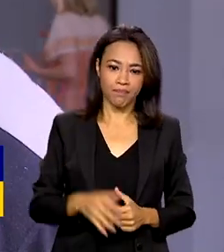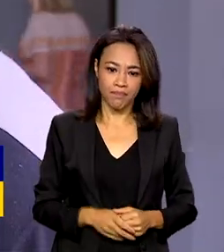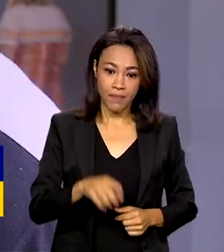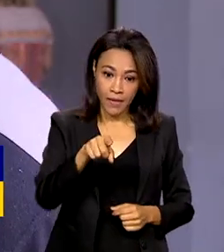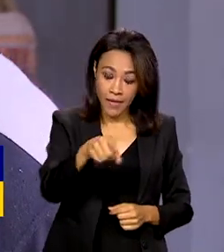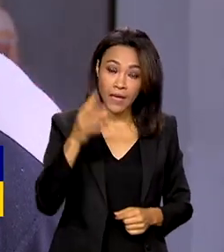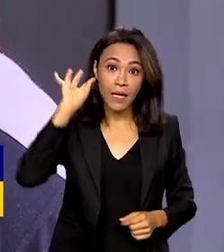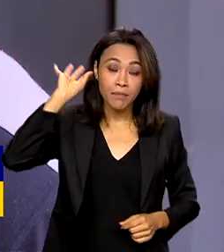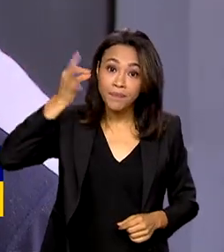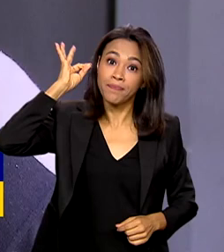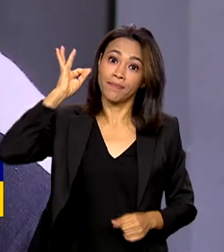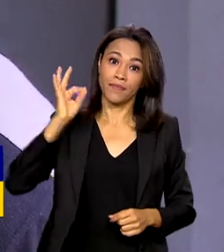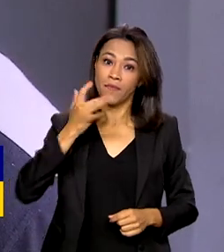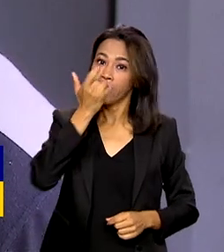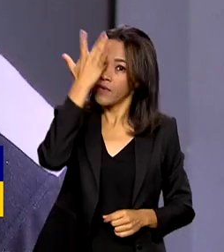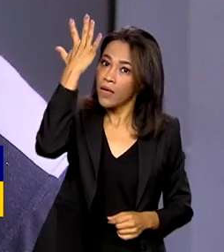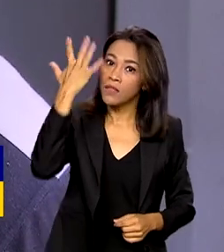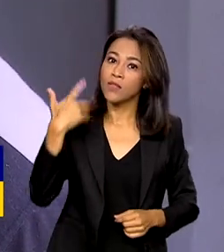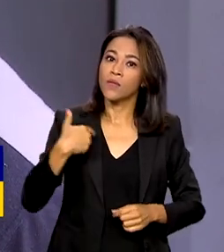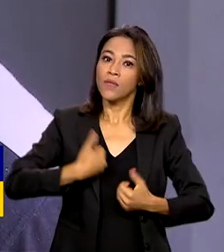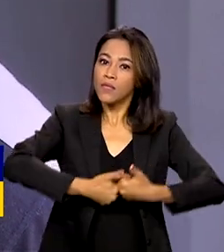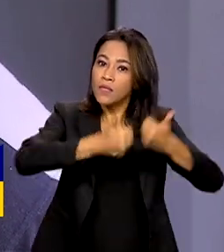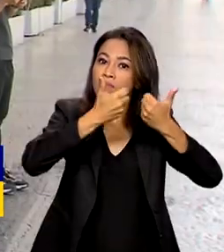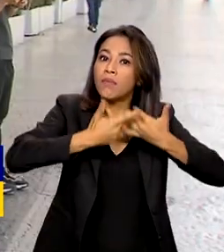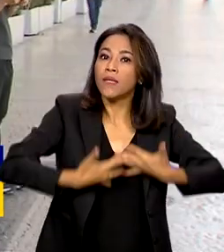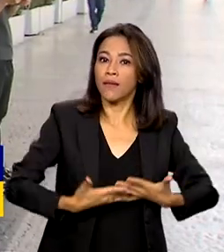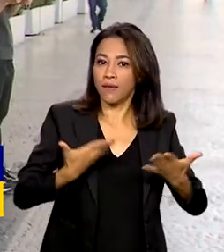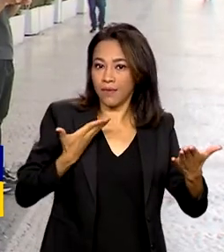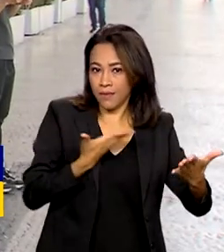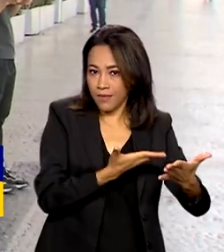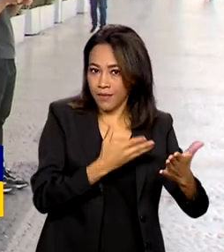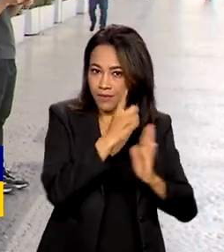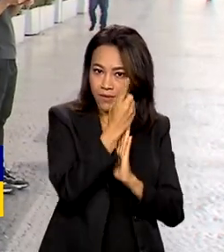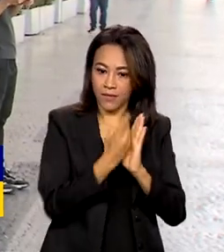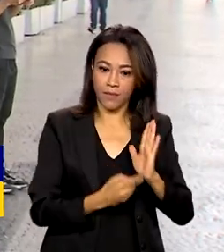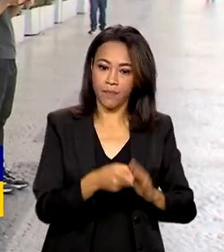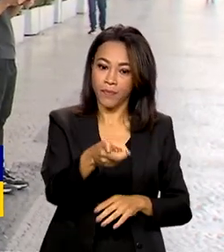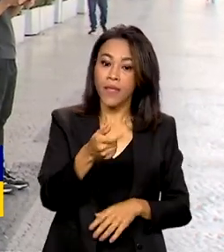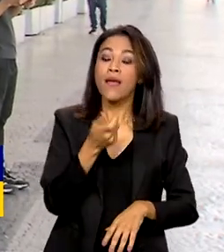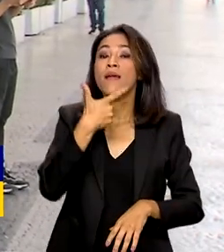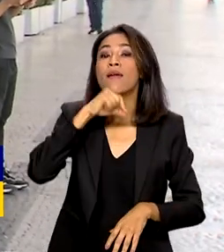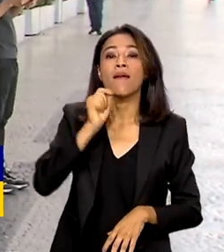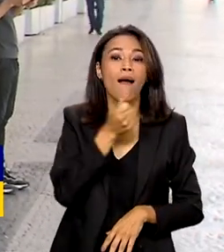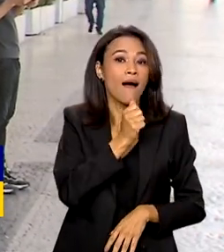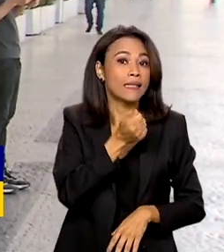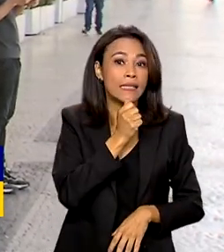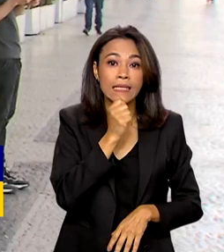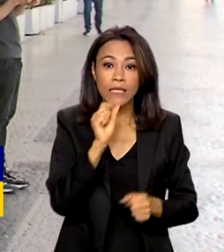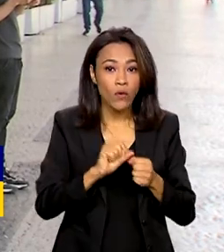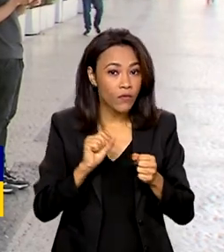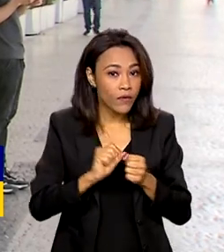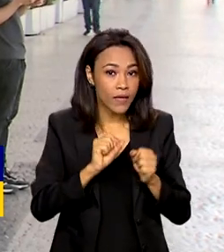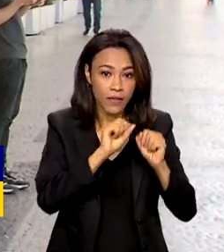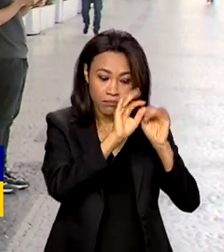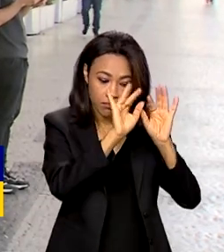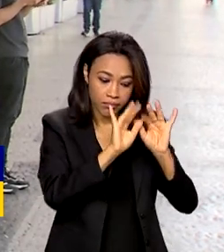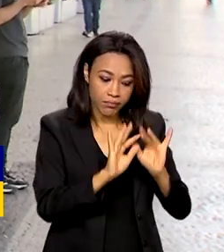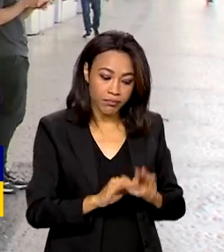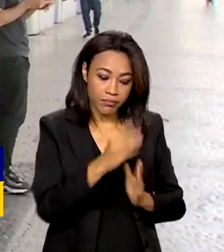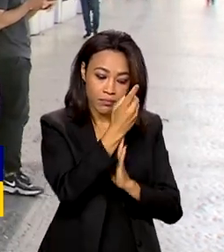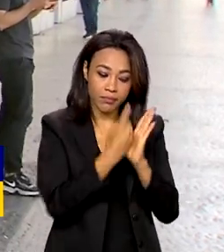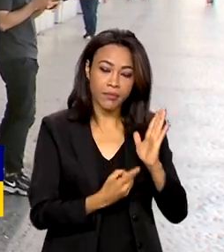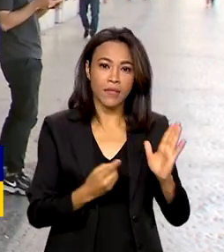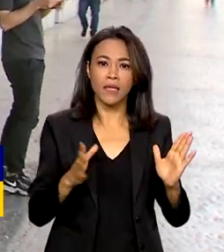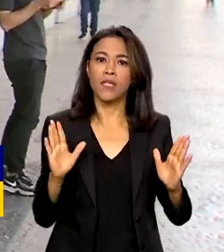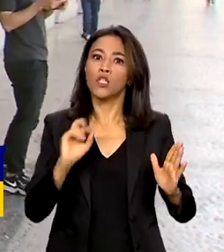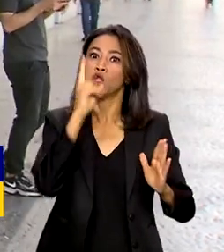rápido, fácil e autoexplicativo, o que é melhor. Quem ainda não fez a declaração precisa ficar atento, porque o prazo termina